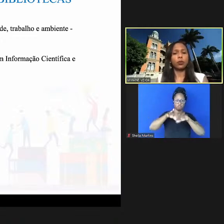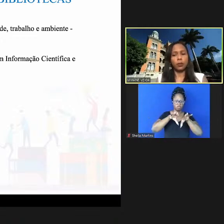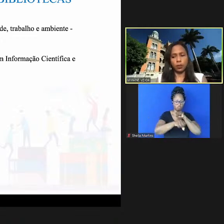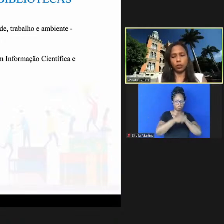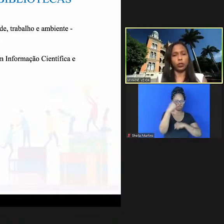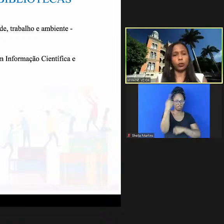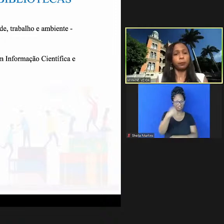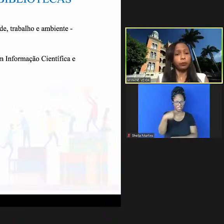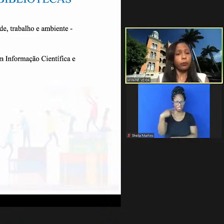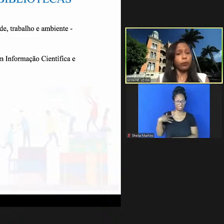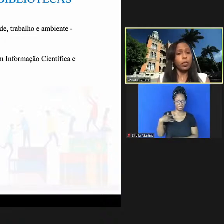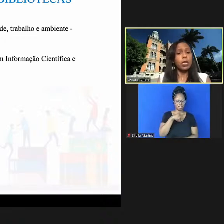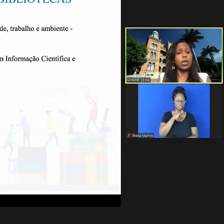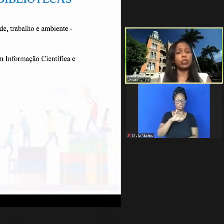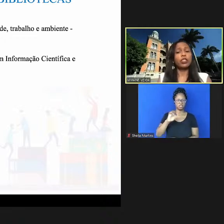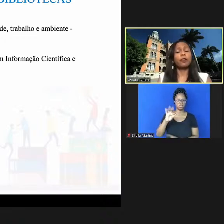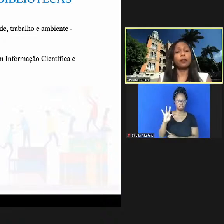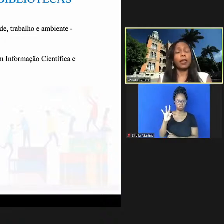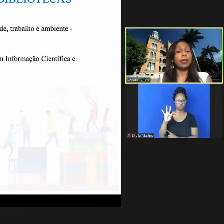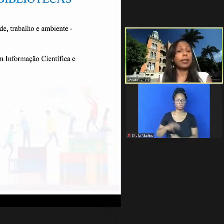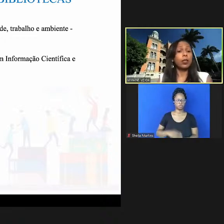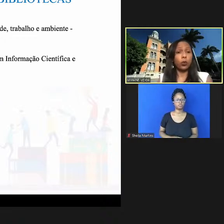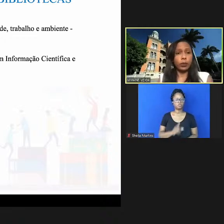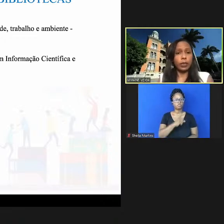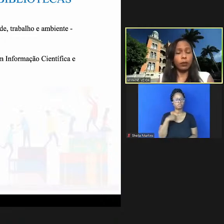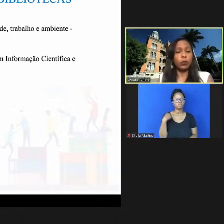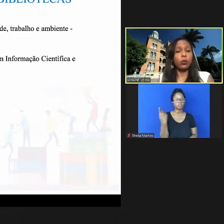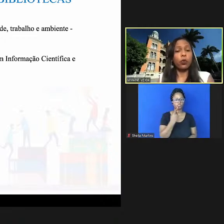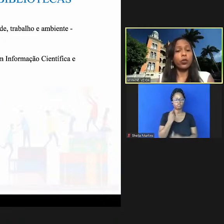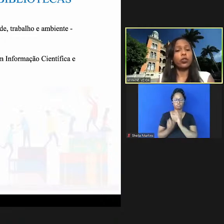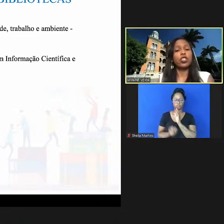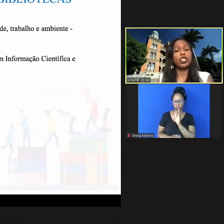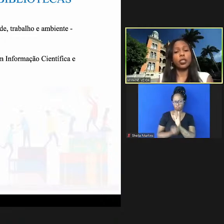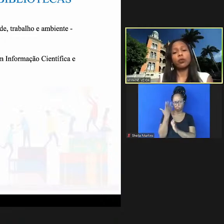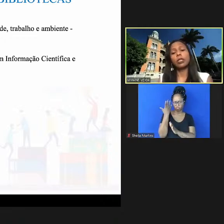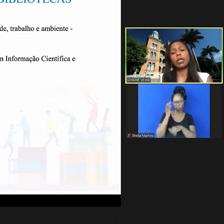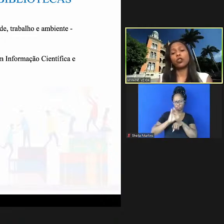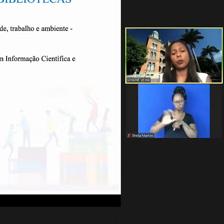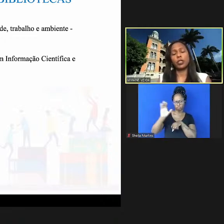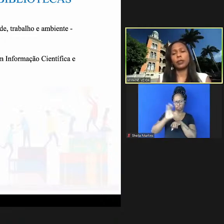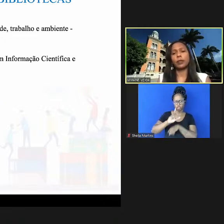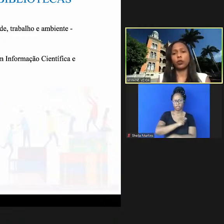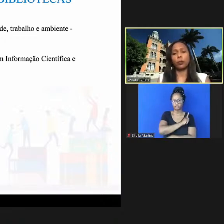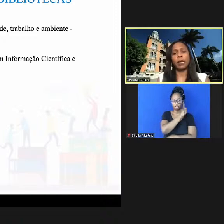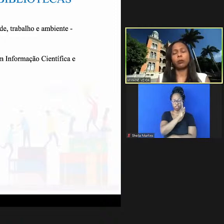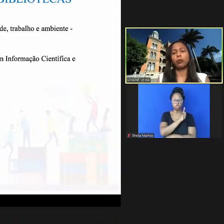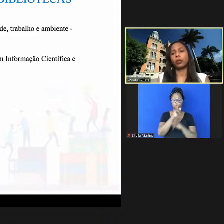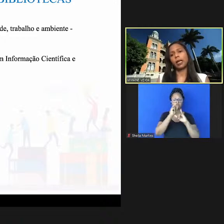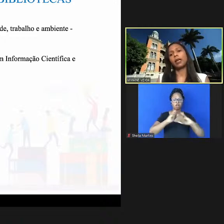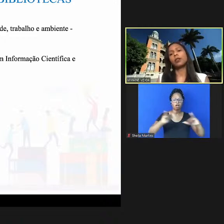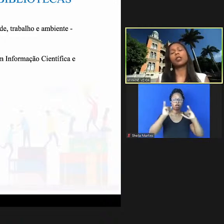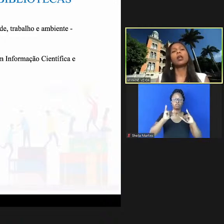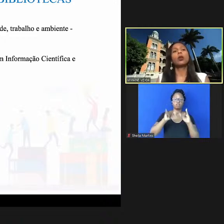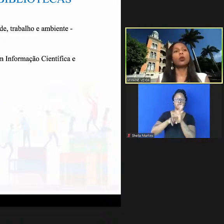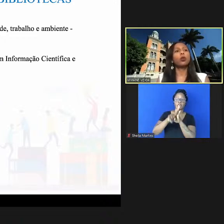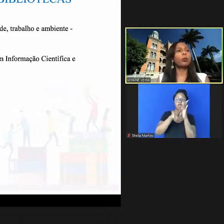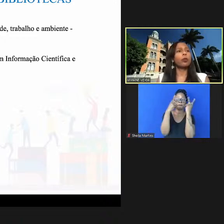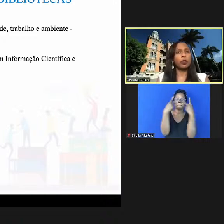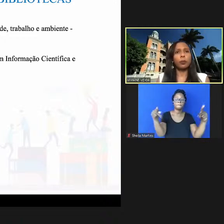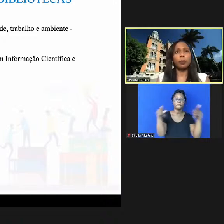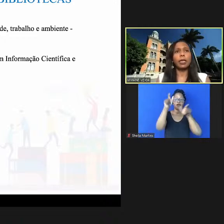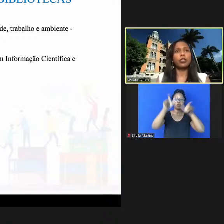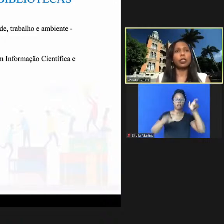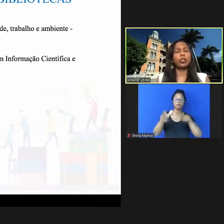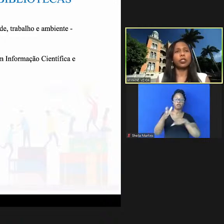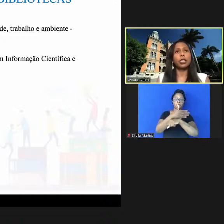em saúde do ICIT a gente criou um curso de gestão de dados de pesquisa em saúde para bibliotecários o